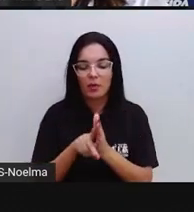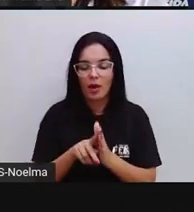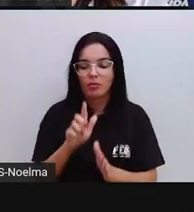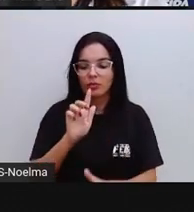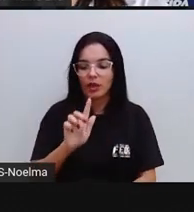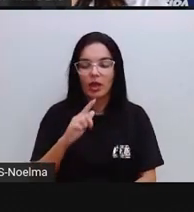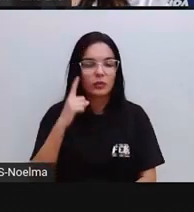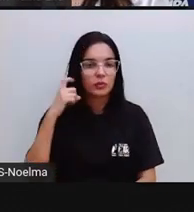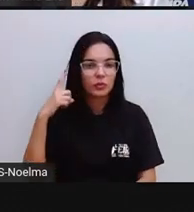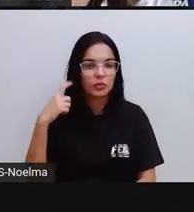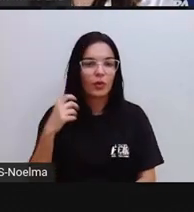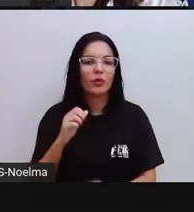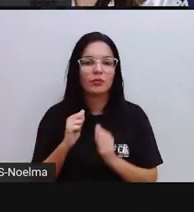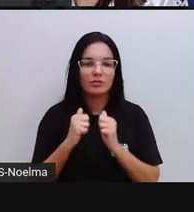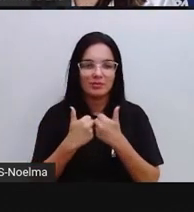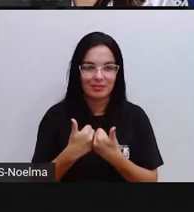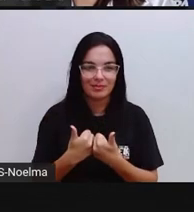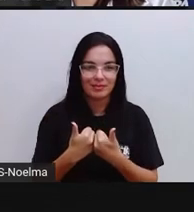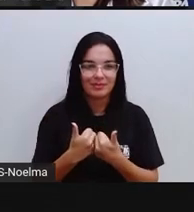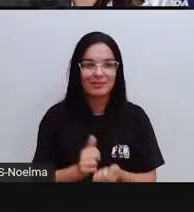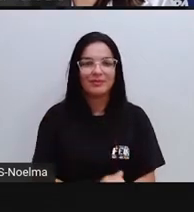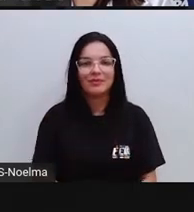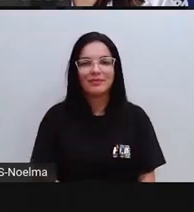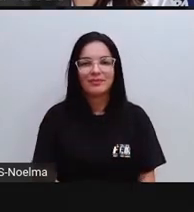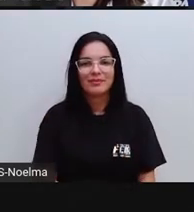e a letra u não é pronunciada.